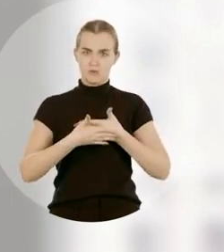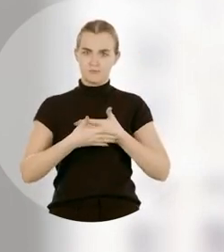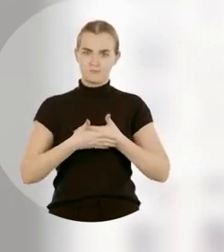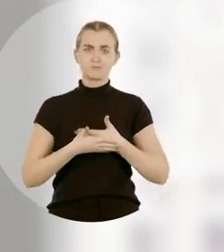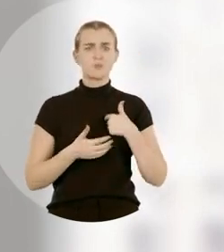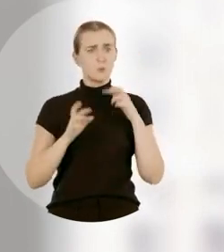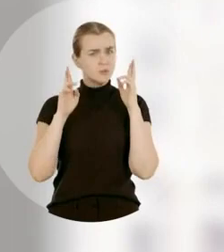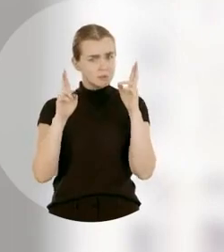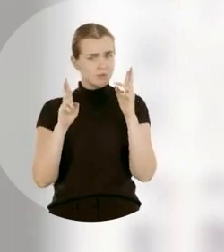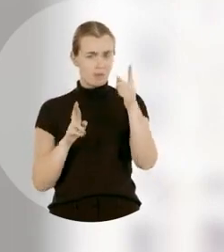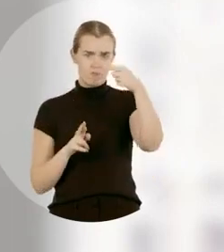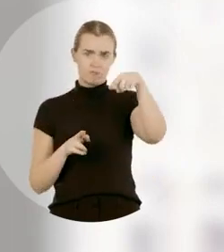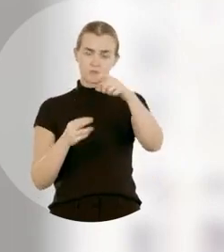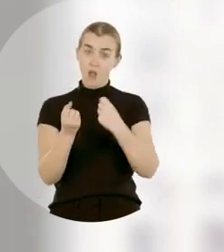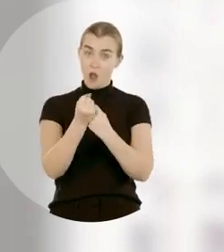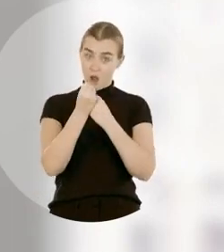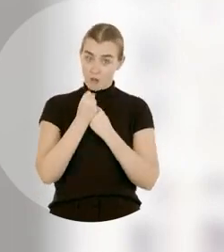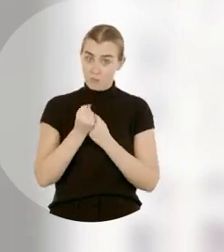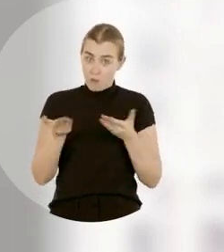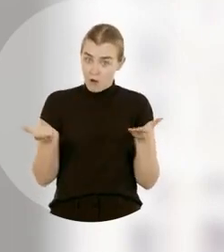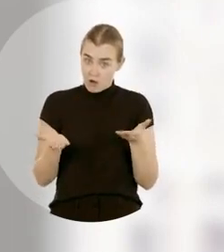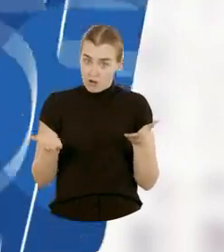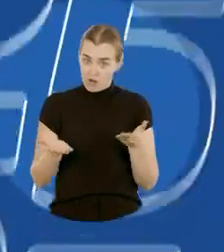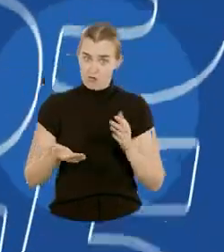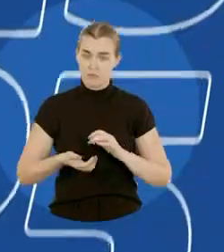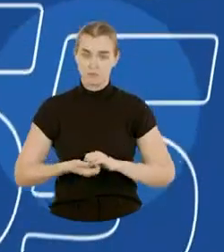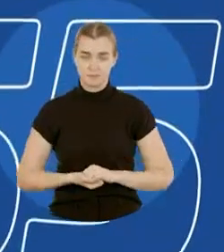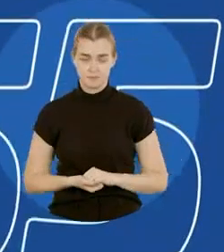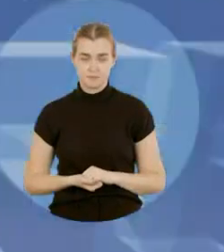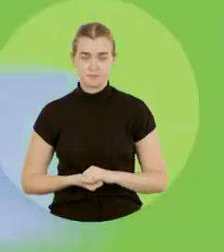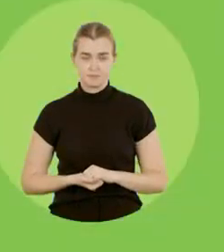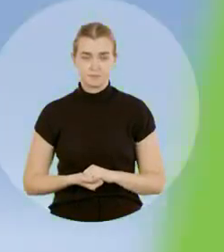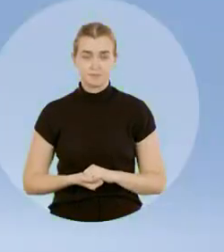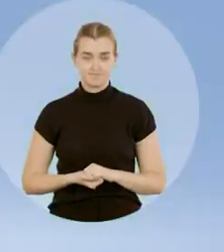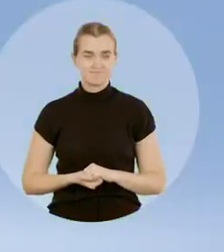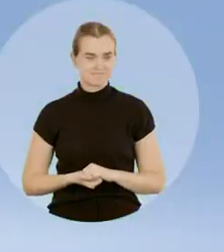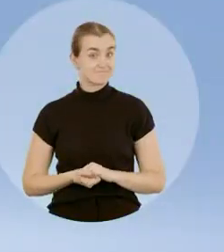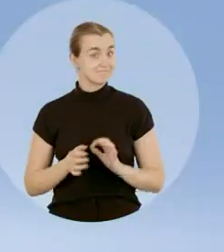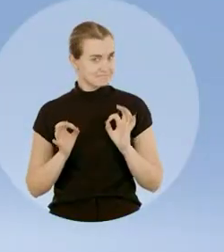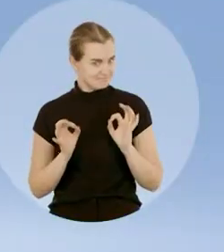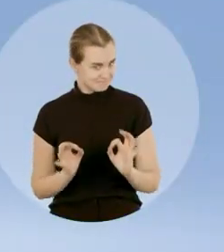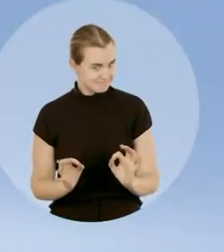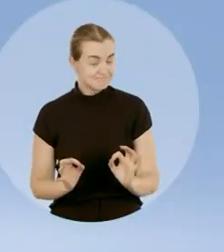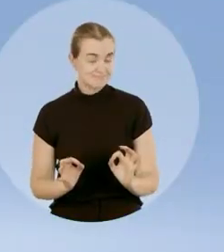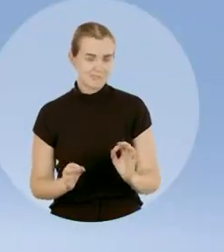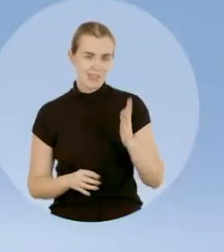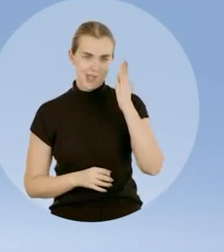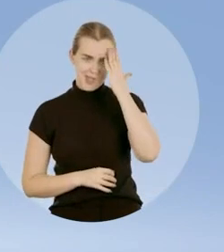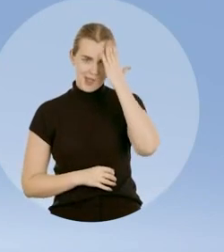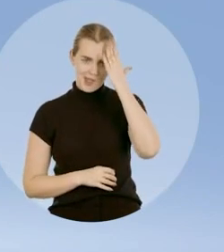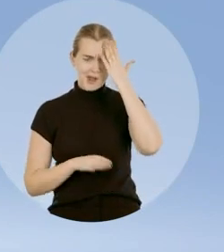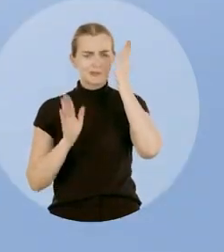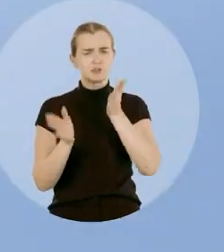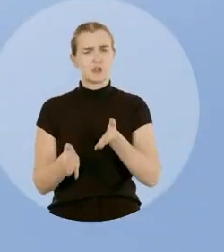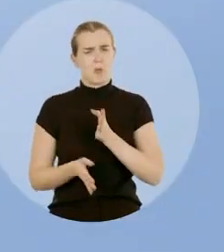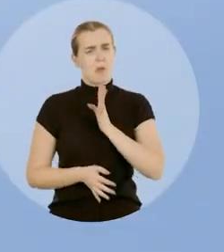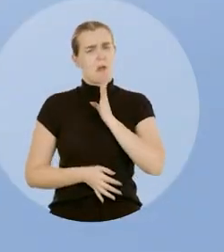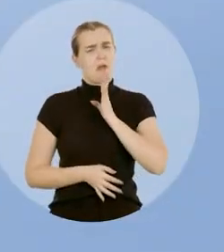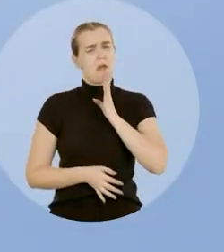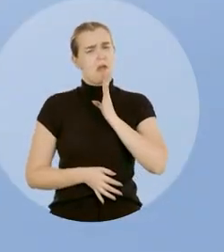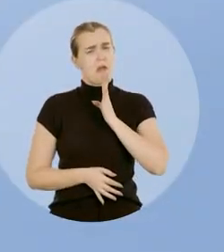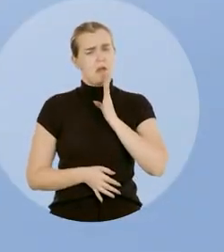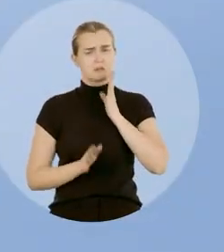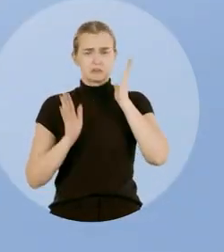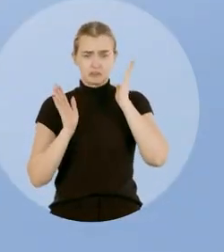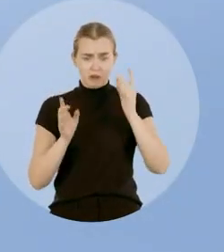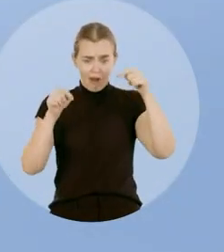muito contar com o apoio de vocês neste segundo turno. É isso aí, pessoal. O Ricardo a gente conhece bem. Ele é daqui,